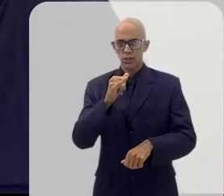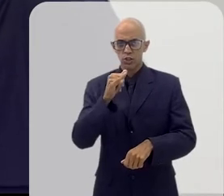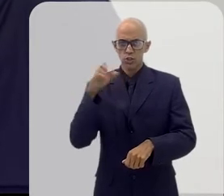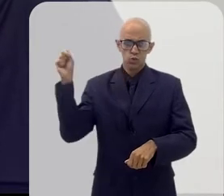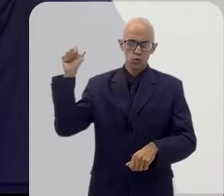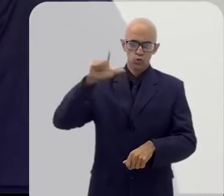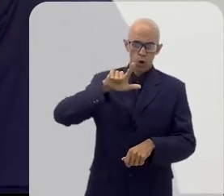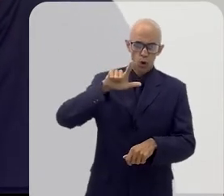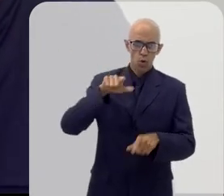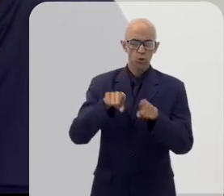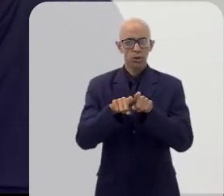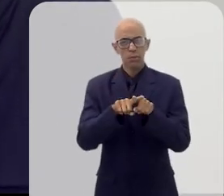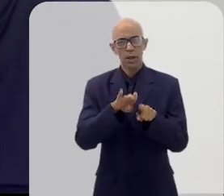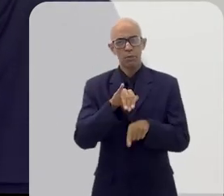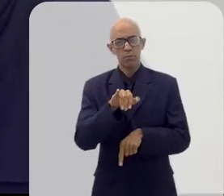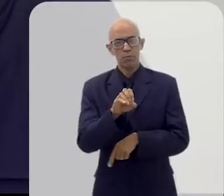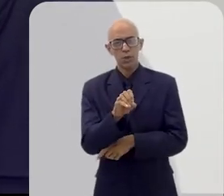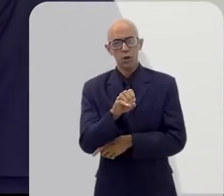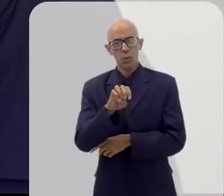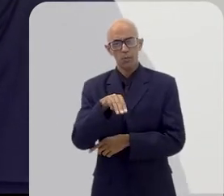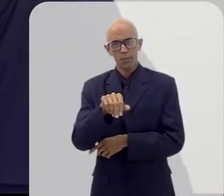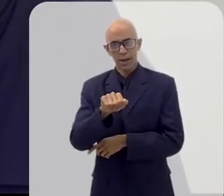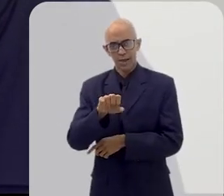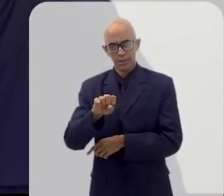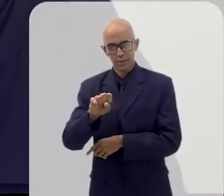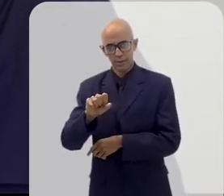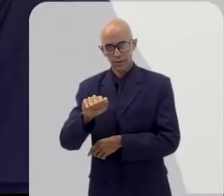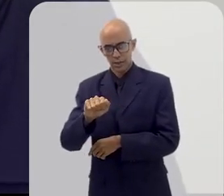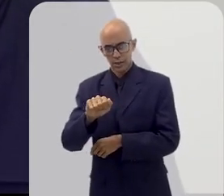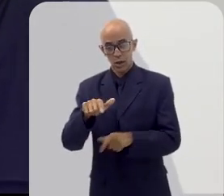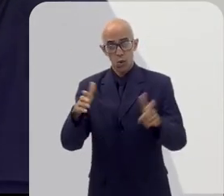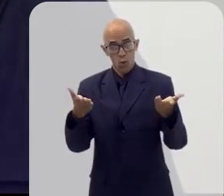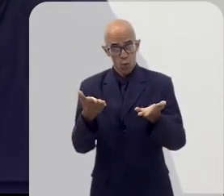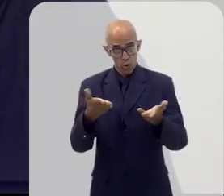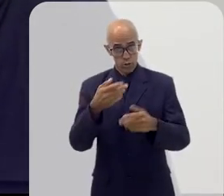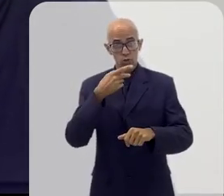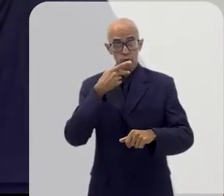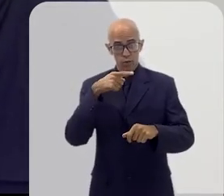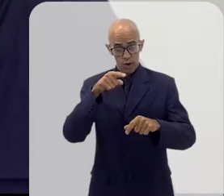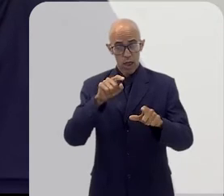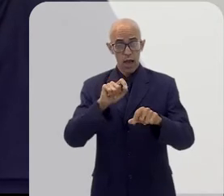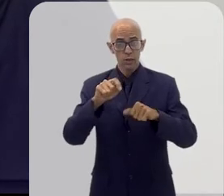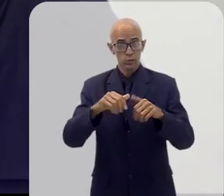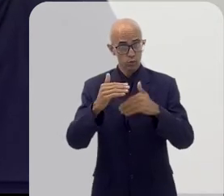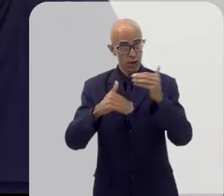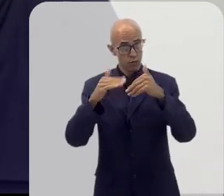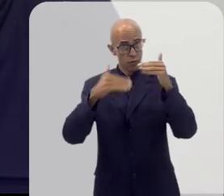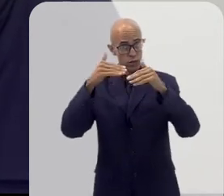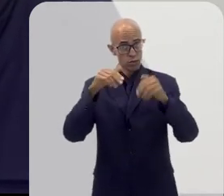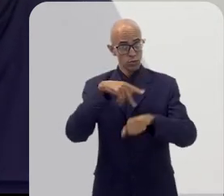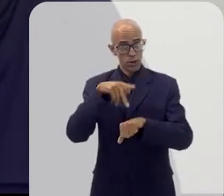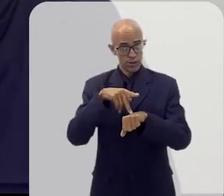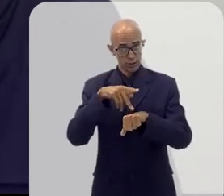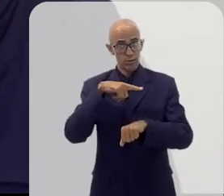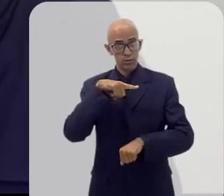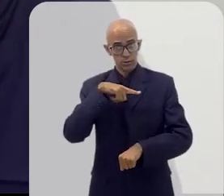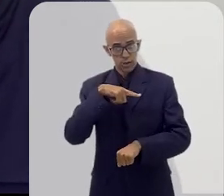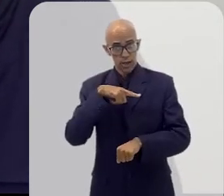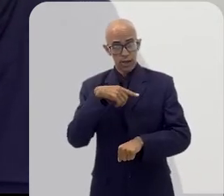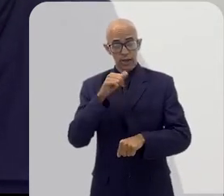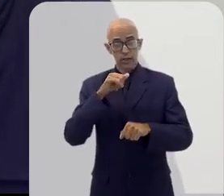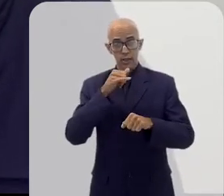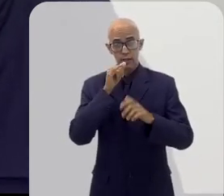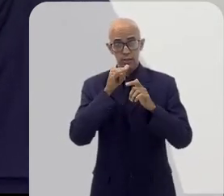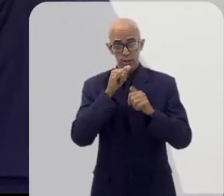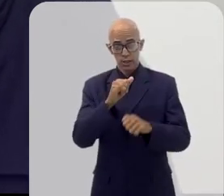a eólica, a biomassa, dentre outras. No programa de hoje vamos falar sobre os avanços que o país vem apresentando no campo das energias